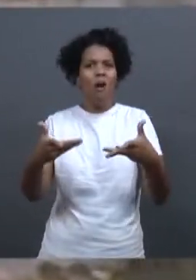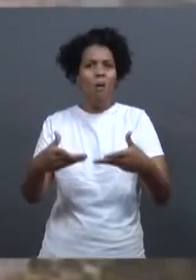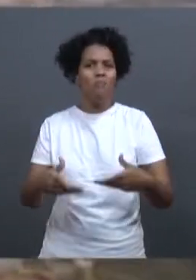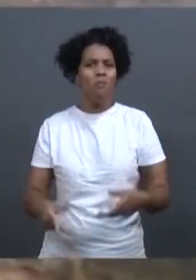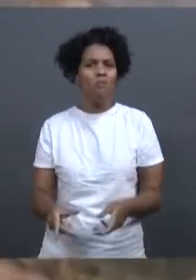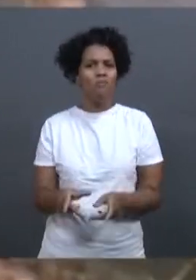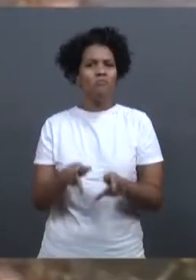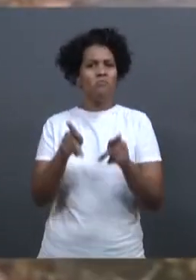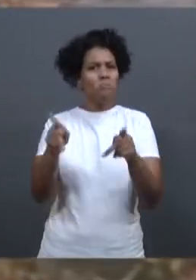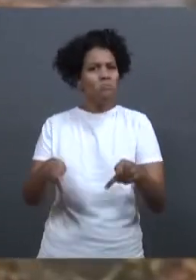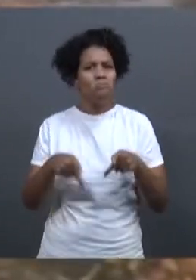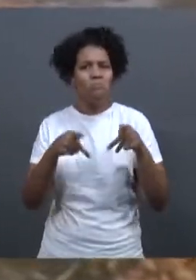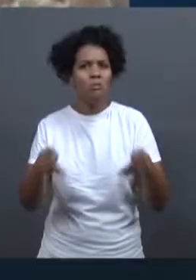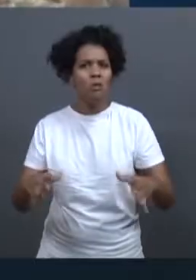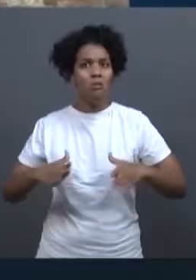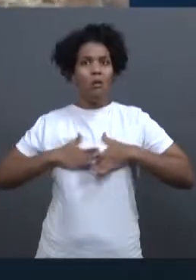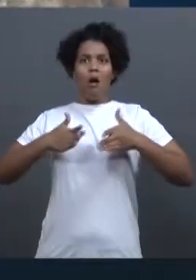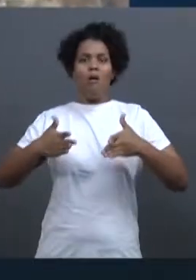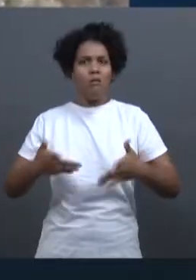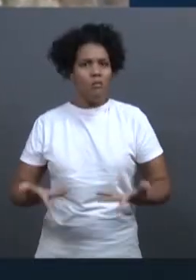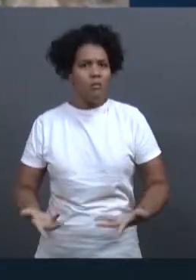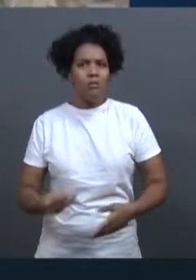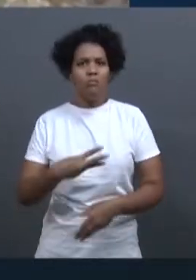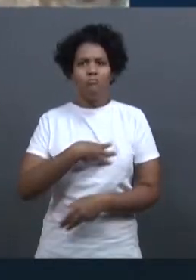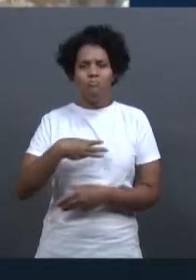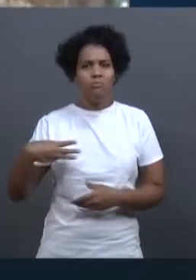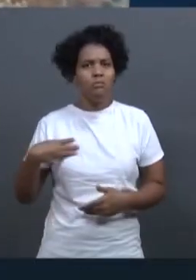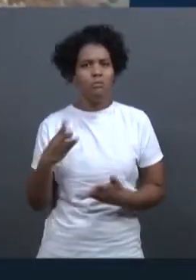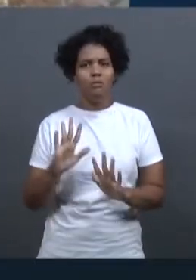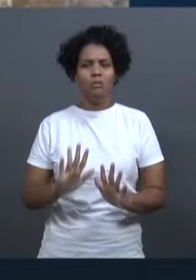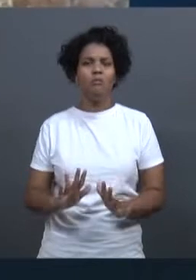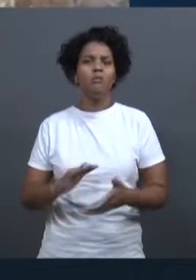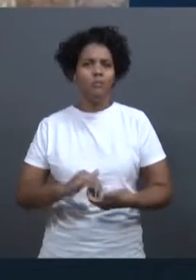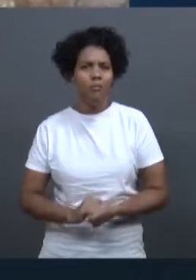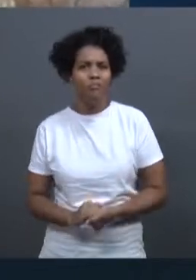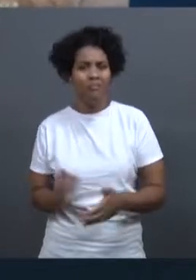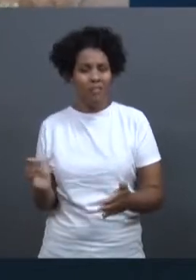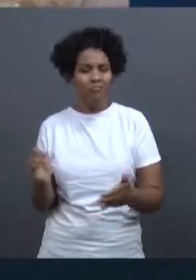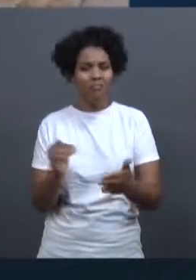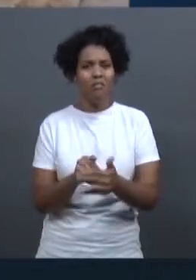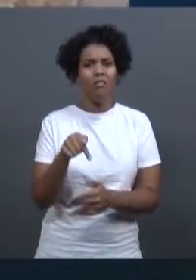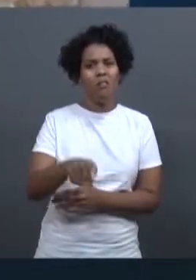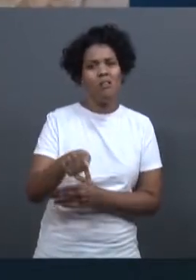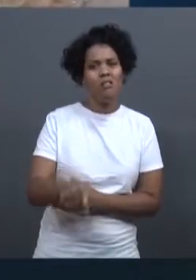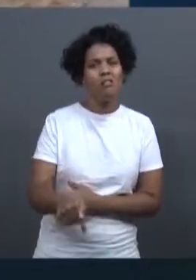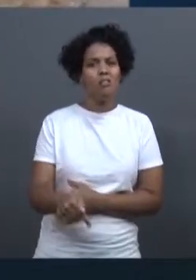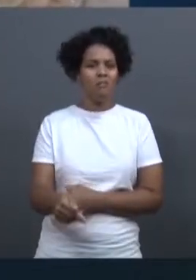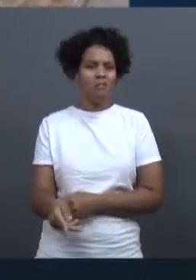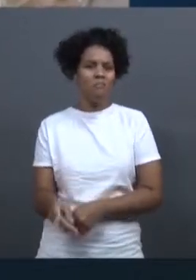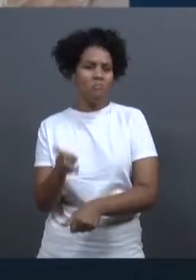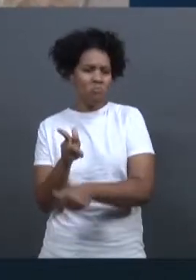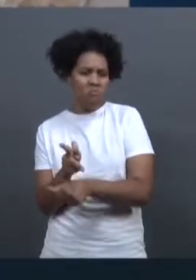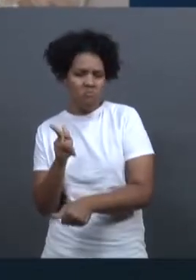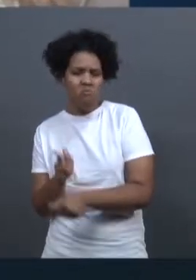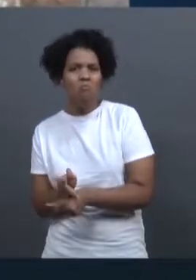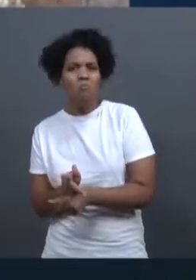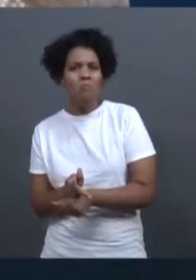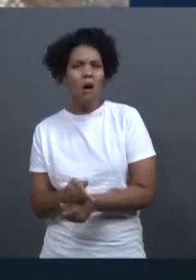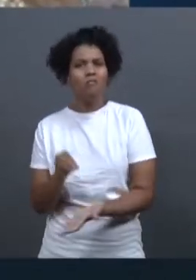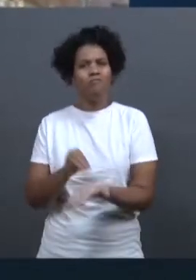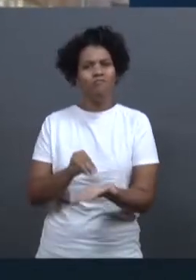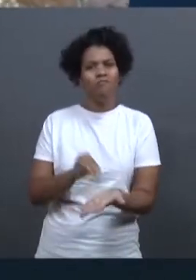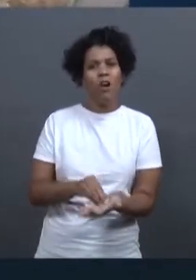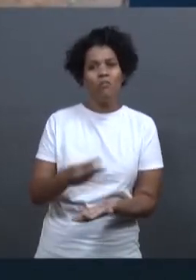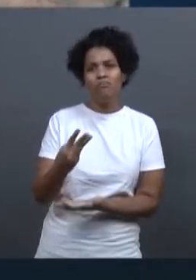tragédia da região de Mariana. A nossa equipe conseguiu chegar só até esse local. Faltam mais ou menos uns três quilômetros até o distrito de Bento